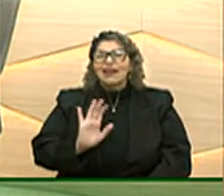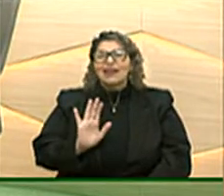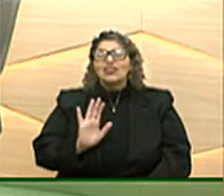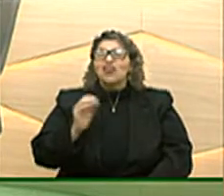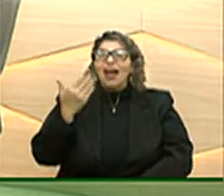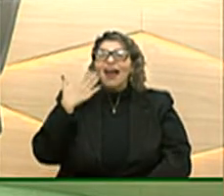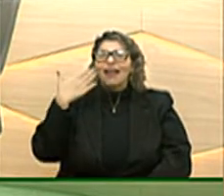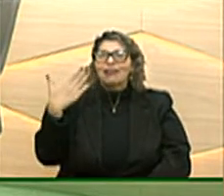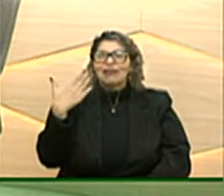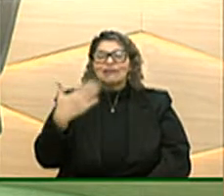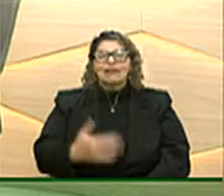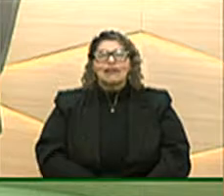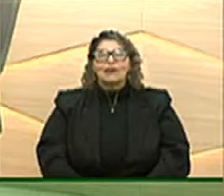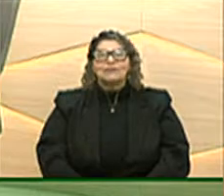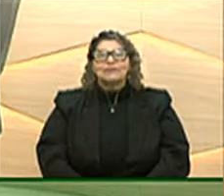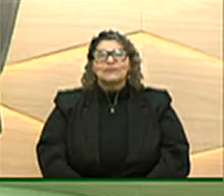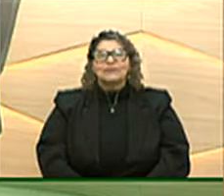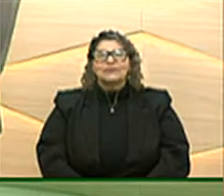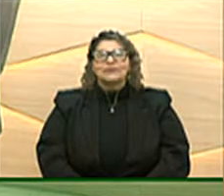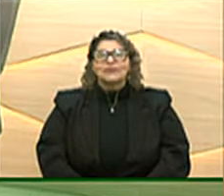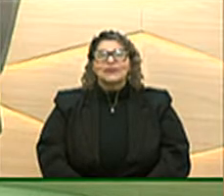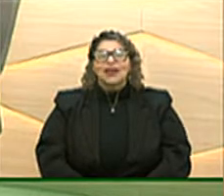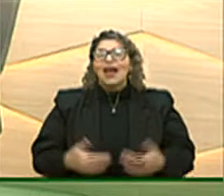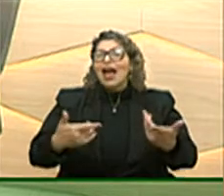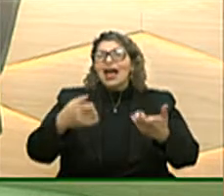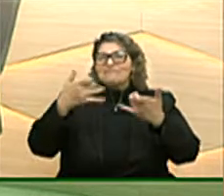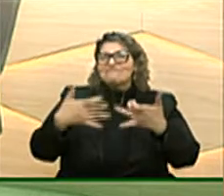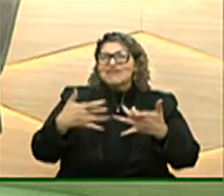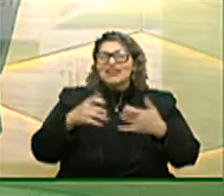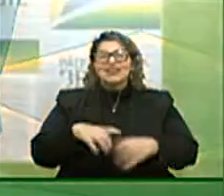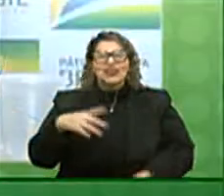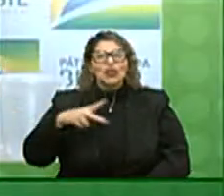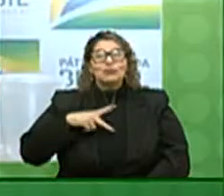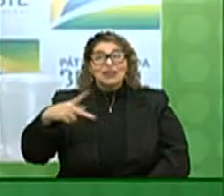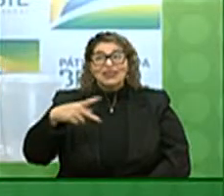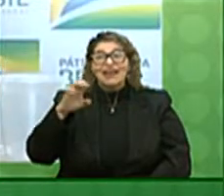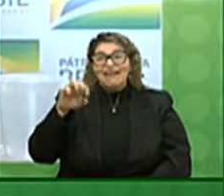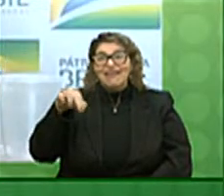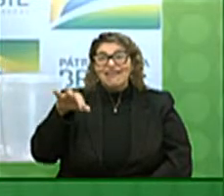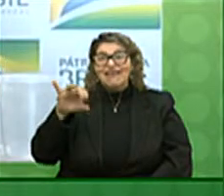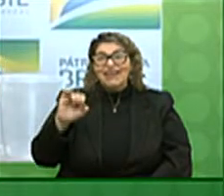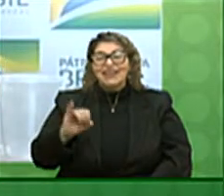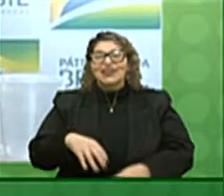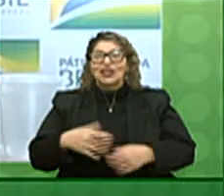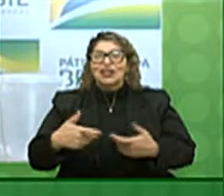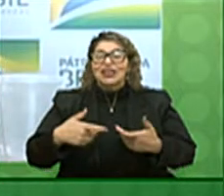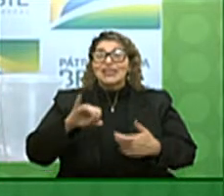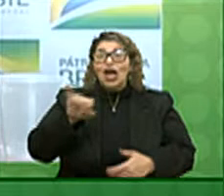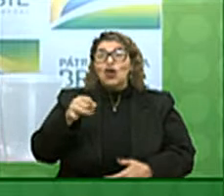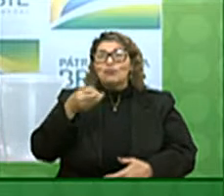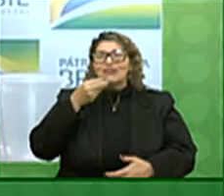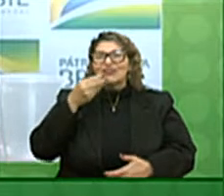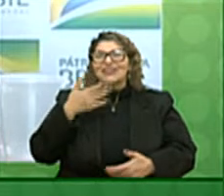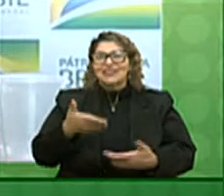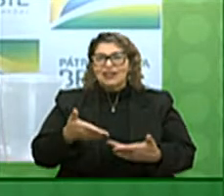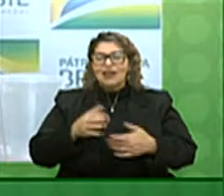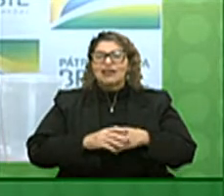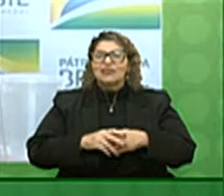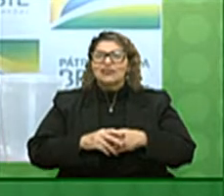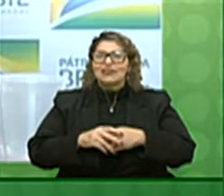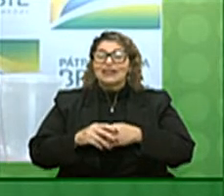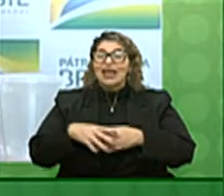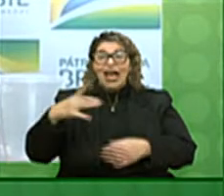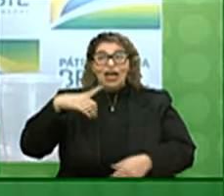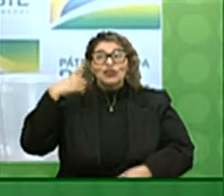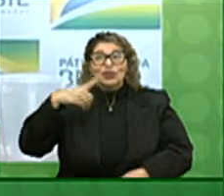só agradecer as palavras do deputado Hernani Polo essa oportunidade de poder me dirigir aos nossos